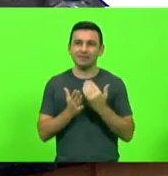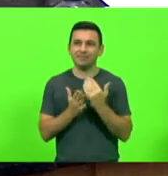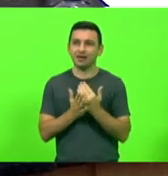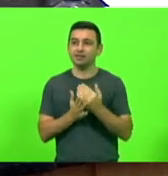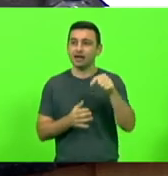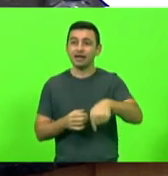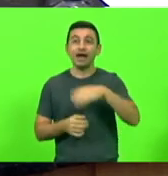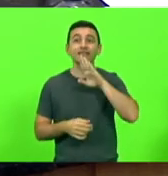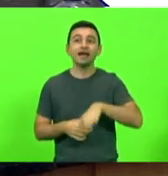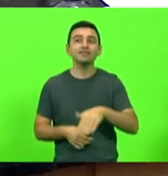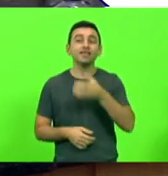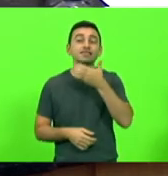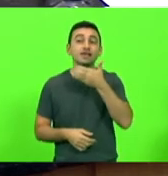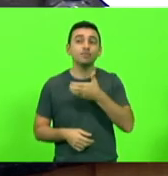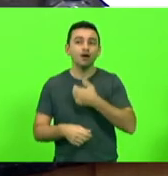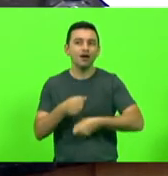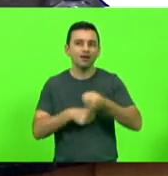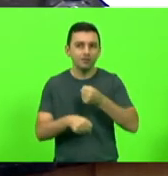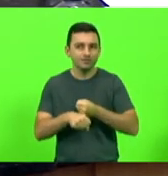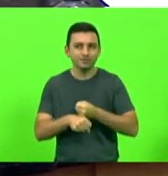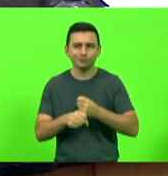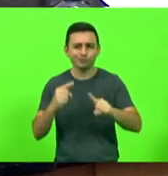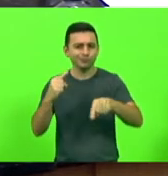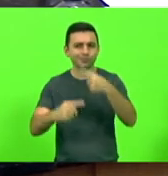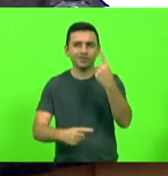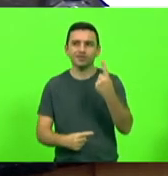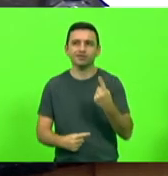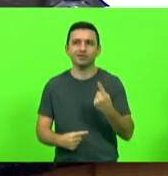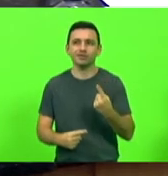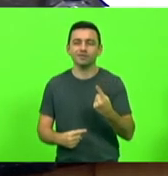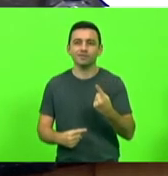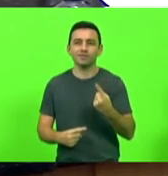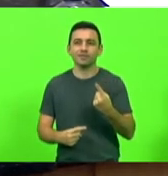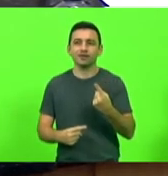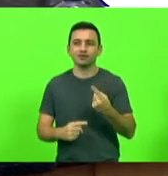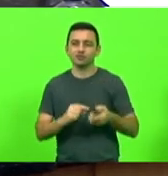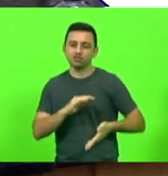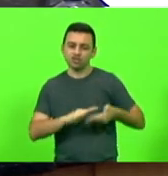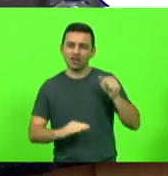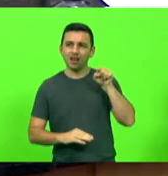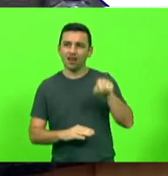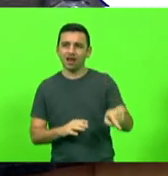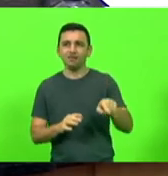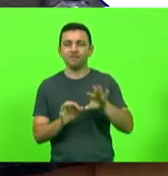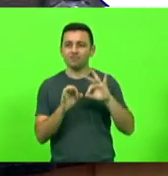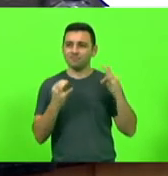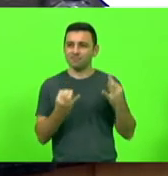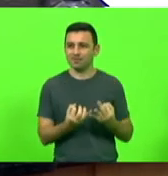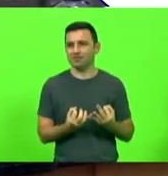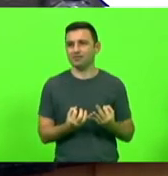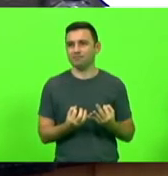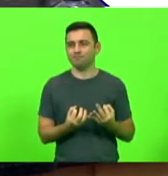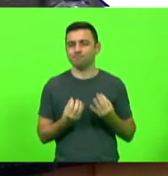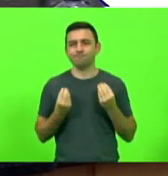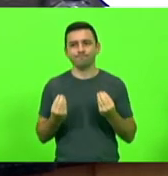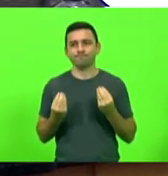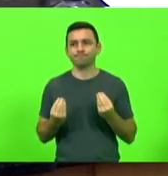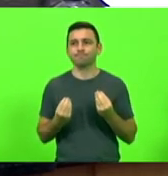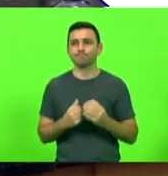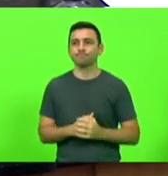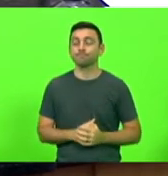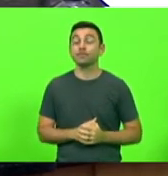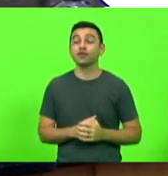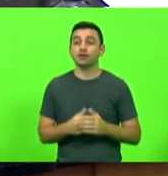tarde de dezembro. Não faz sentido tirar dinheiro, tirar comida do catarinense para fazer isso. E eu trago esse assunto